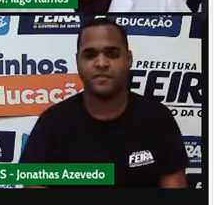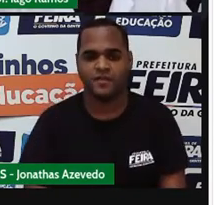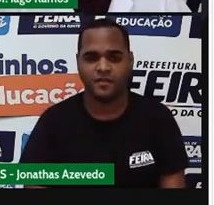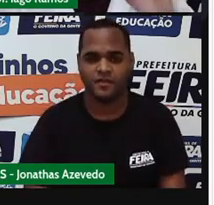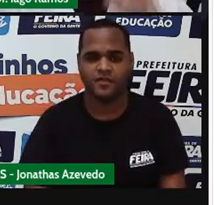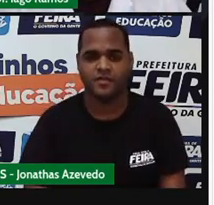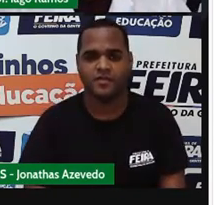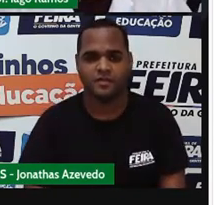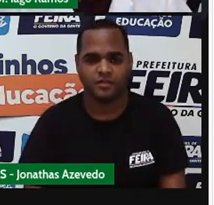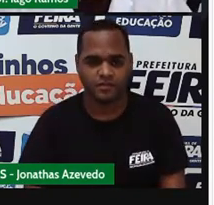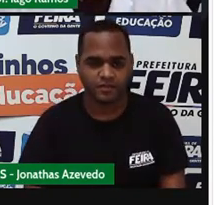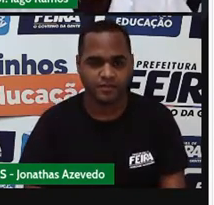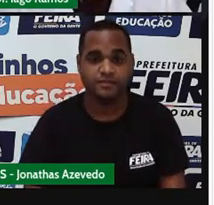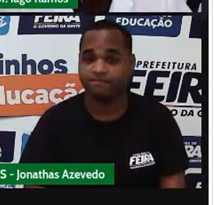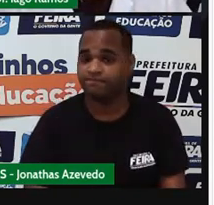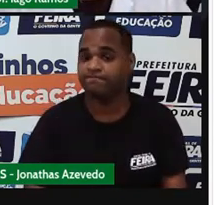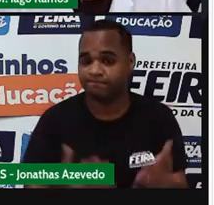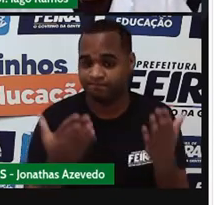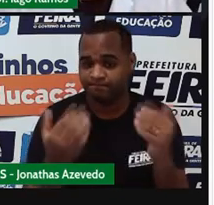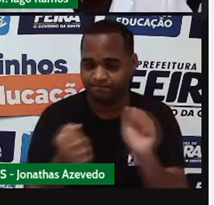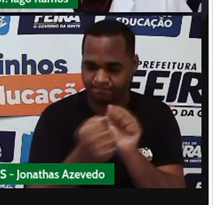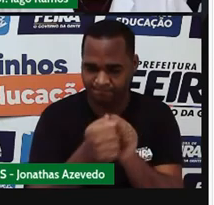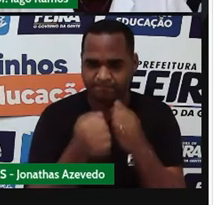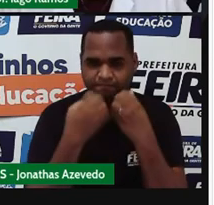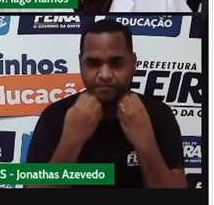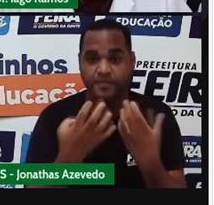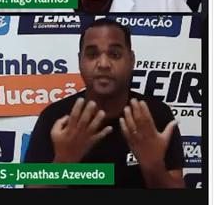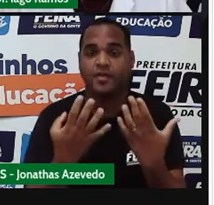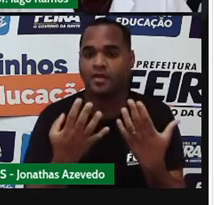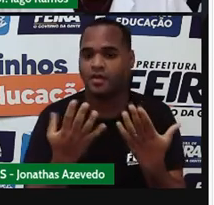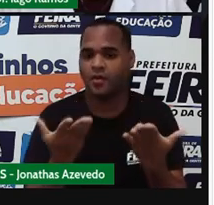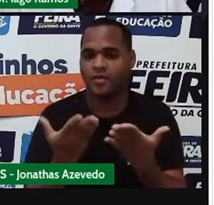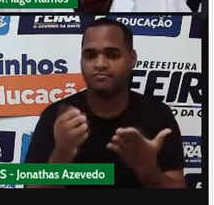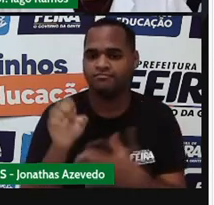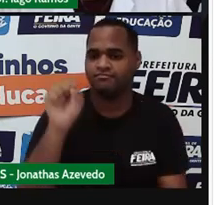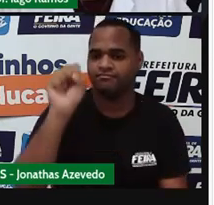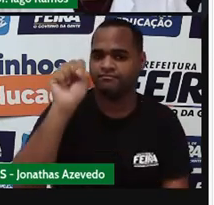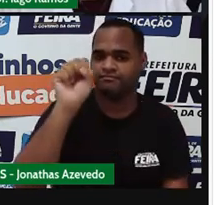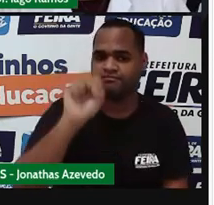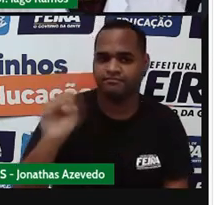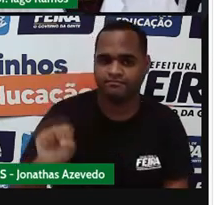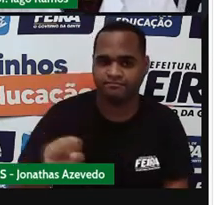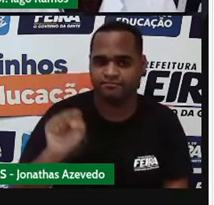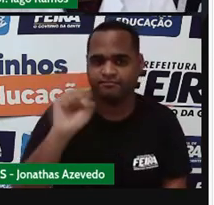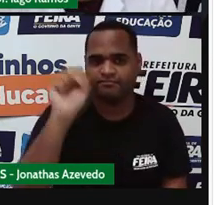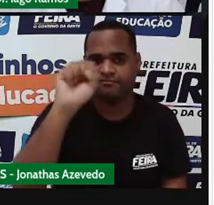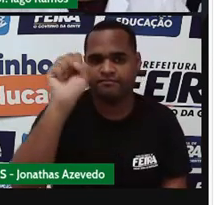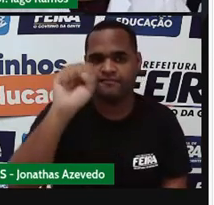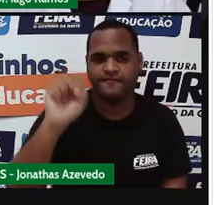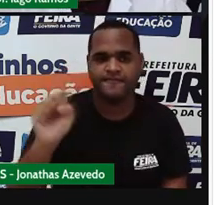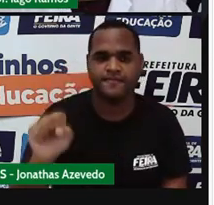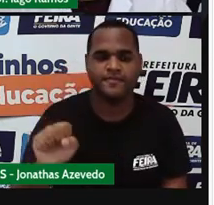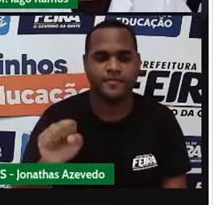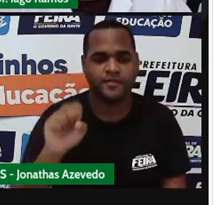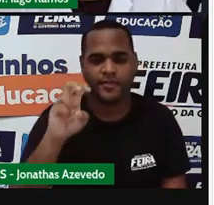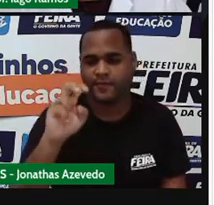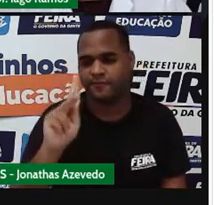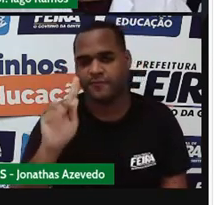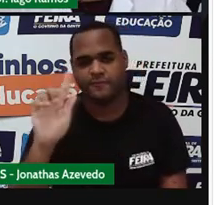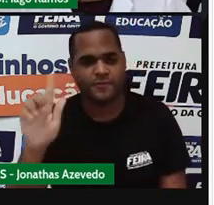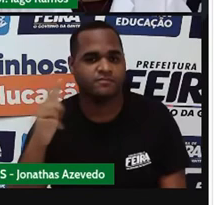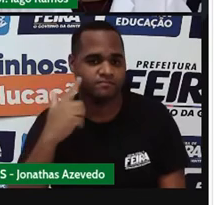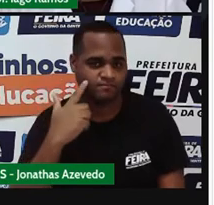Agora acompanha comigo. Eu vou apagar ali eu vou fazer um rabiscozão ali pra apagar esse 5 daqui.